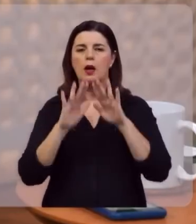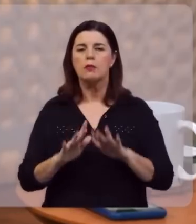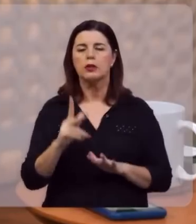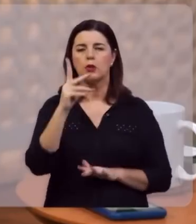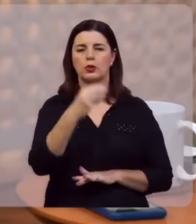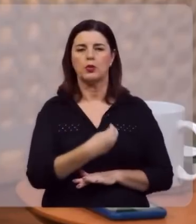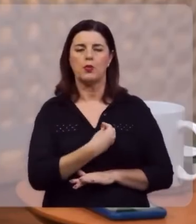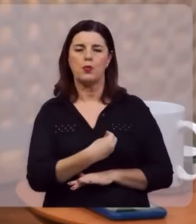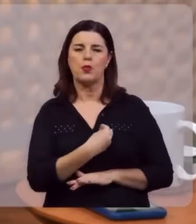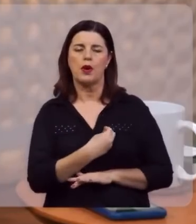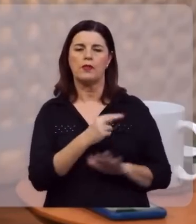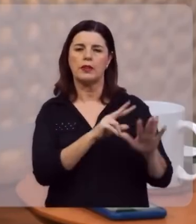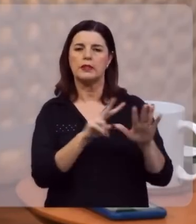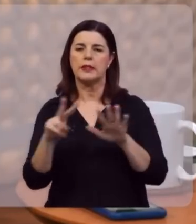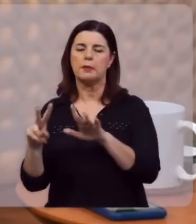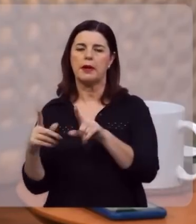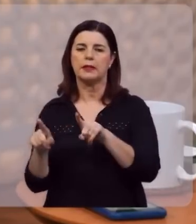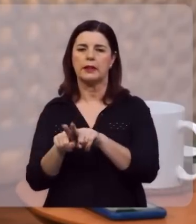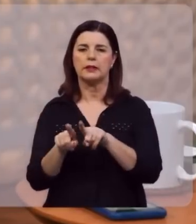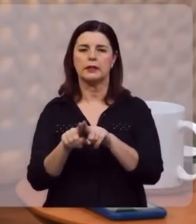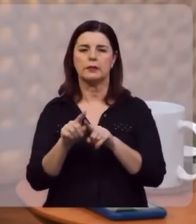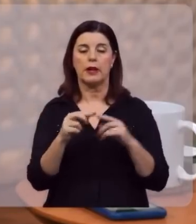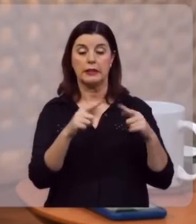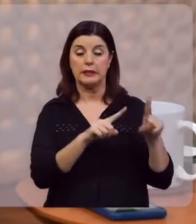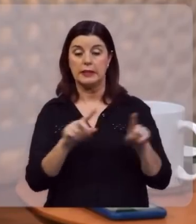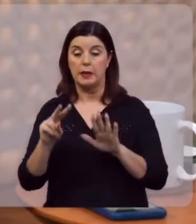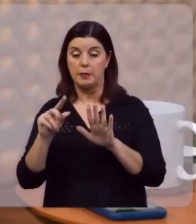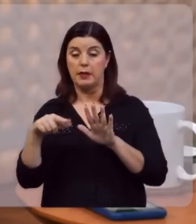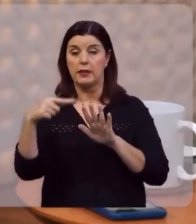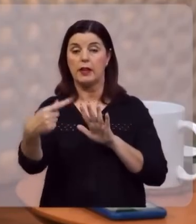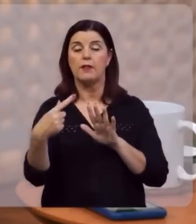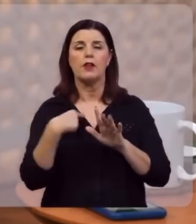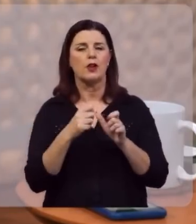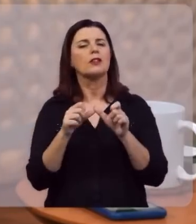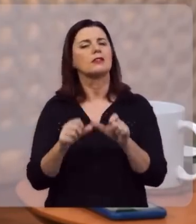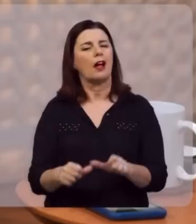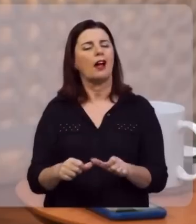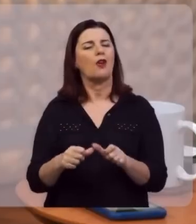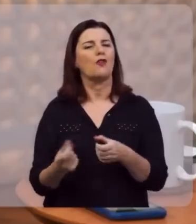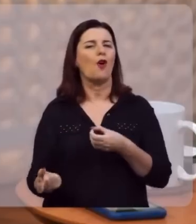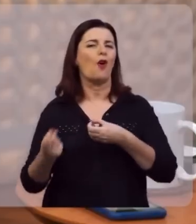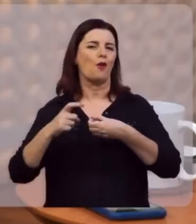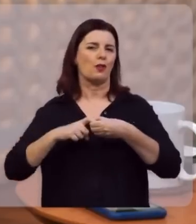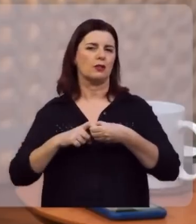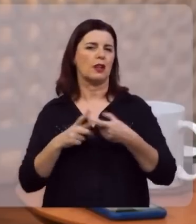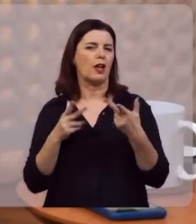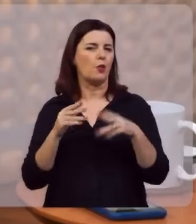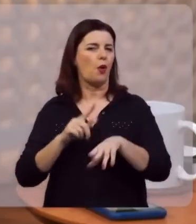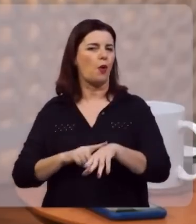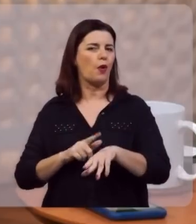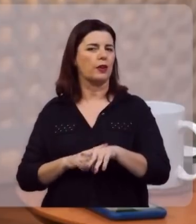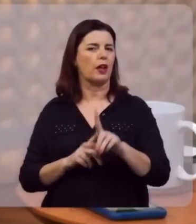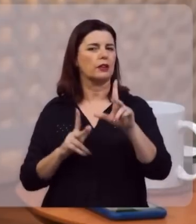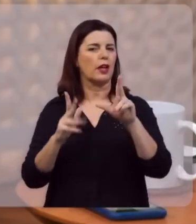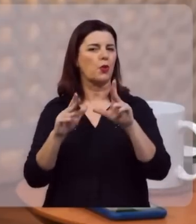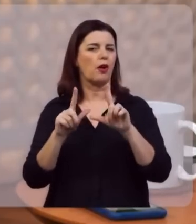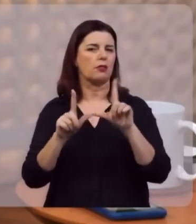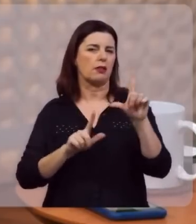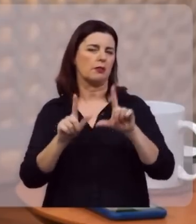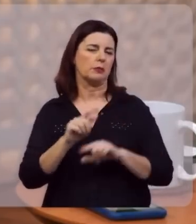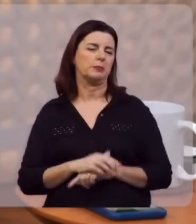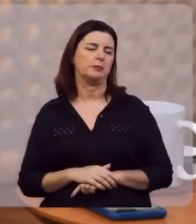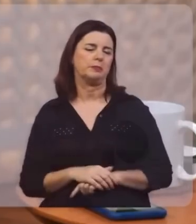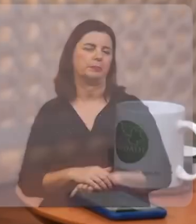Deus abençoe você, e a sua semana, porque, na próxima semana, nós estaremos aqui de volta, nesse mesmo horário,